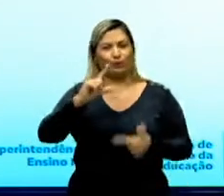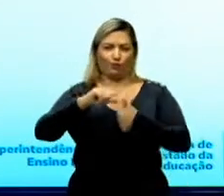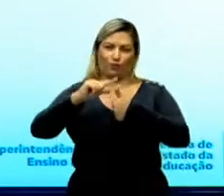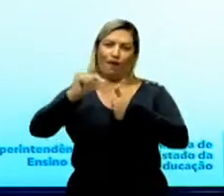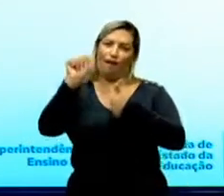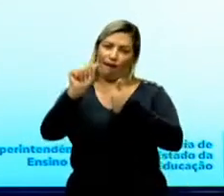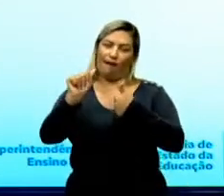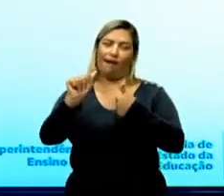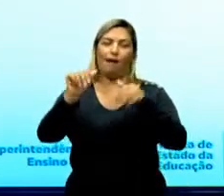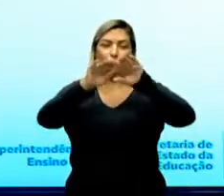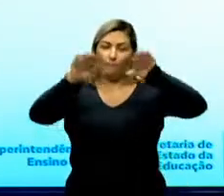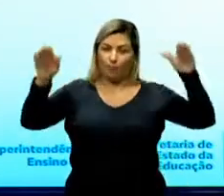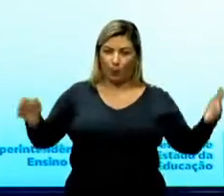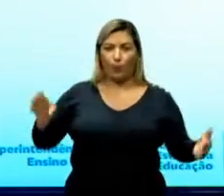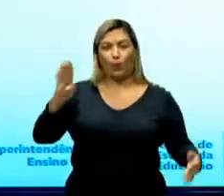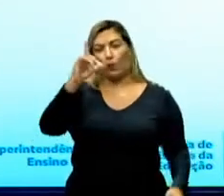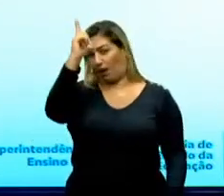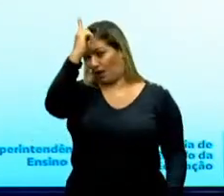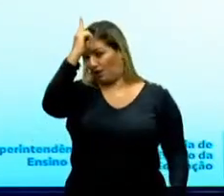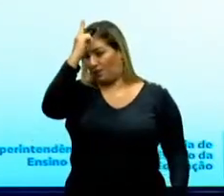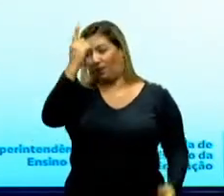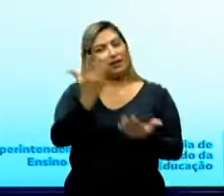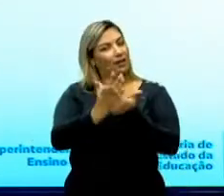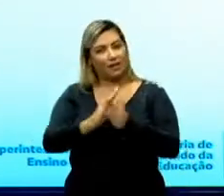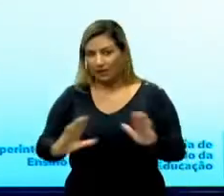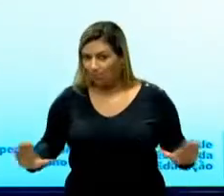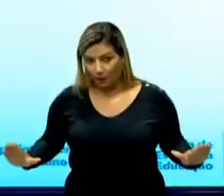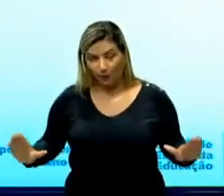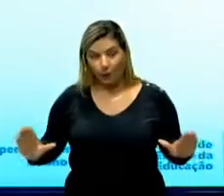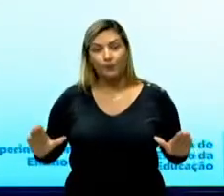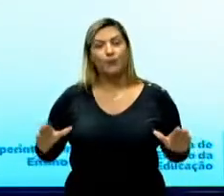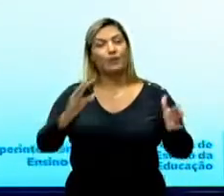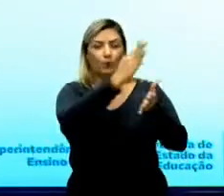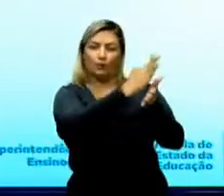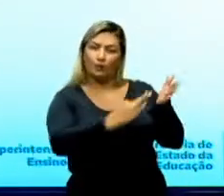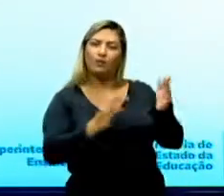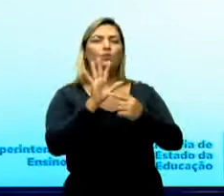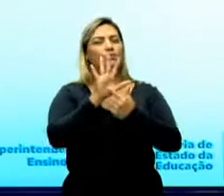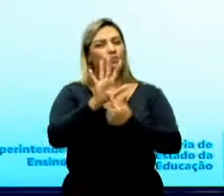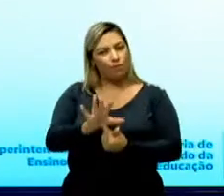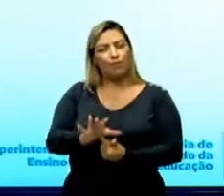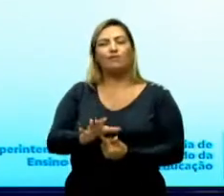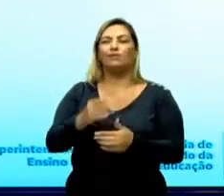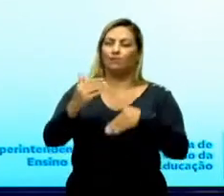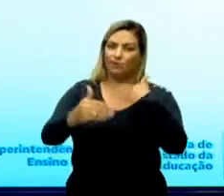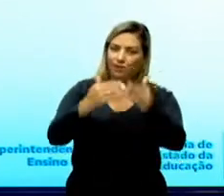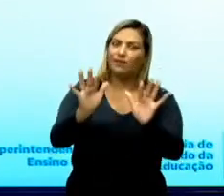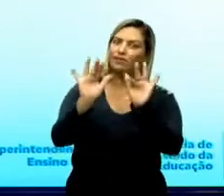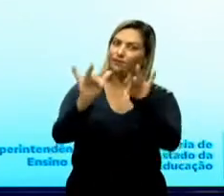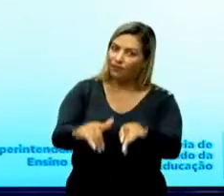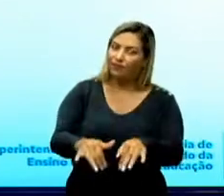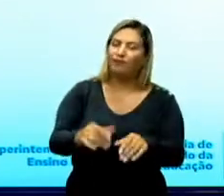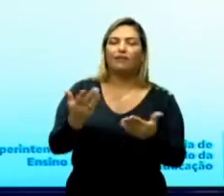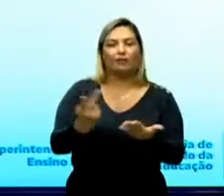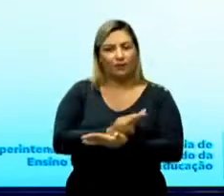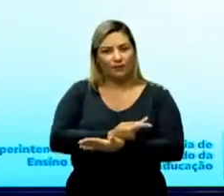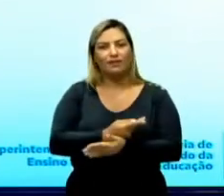muro de Berlim. Conforme eu falei, o texto retrata muito bem esse processo final